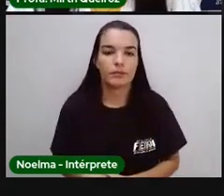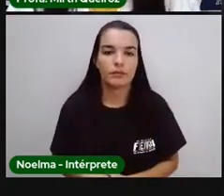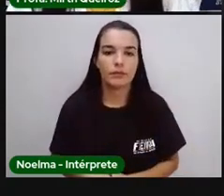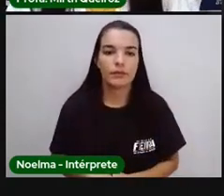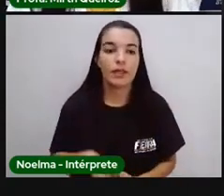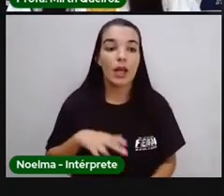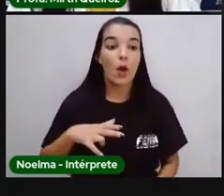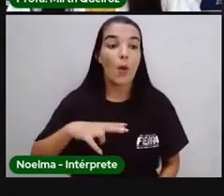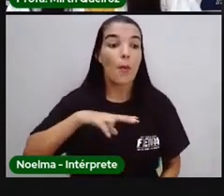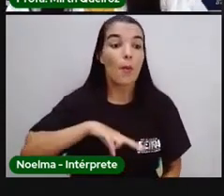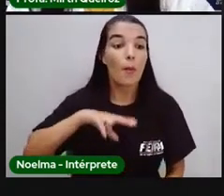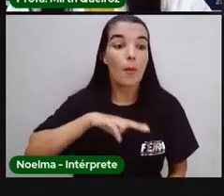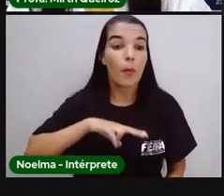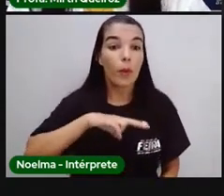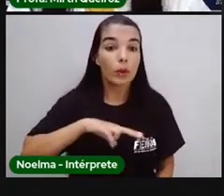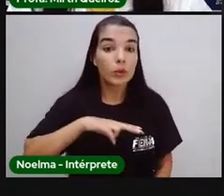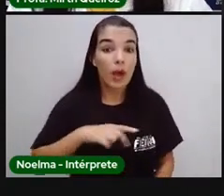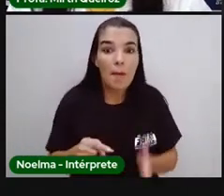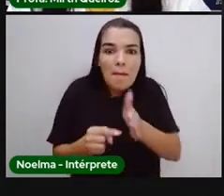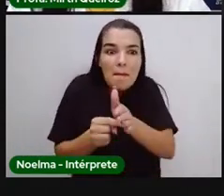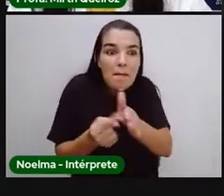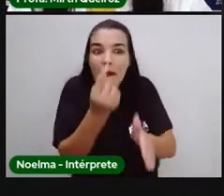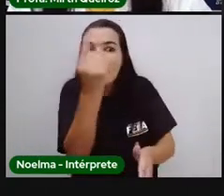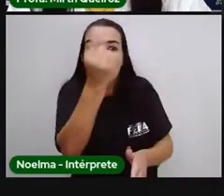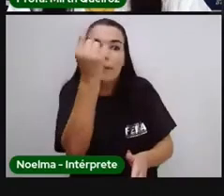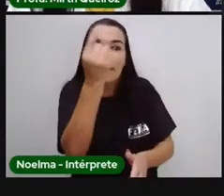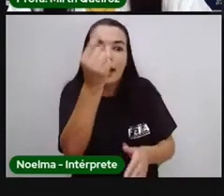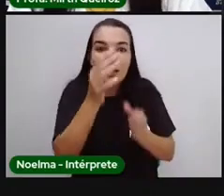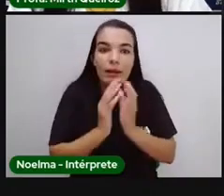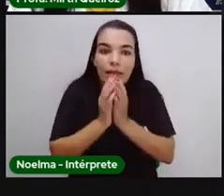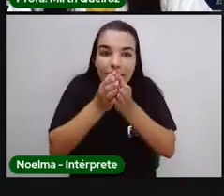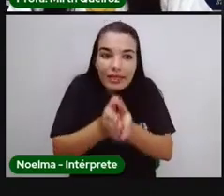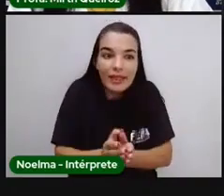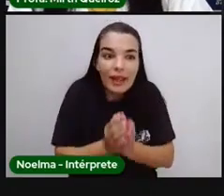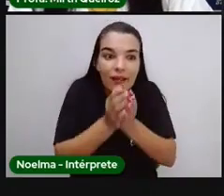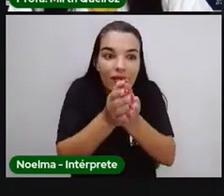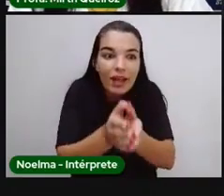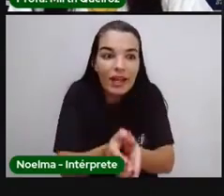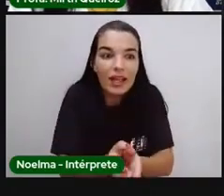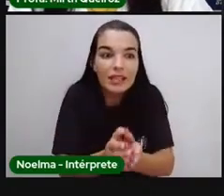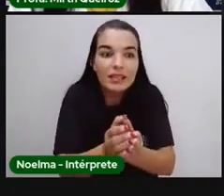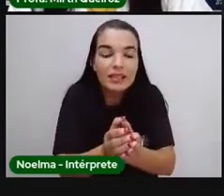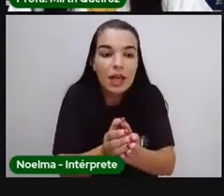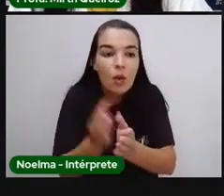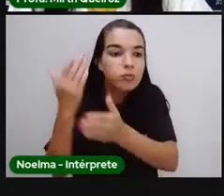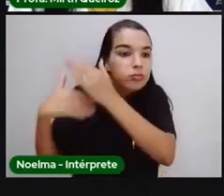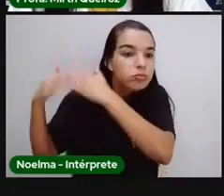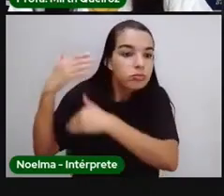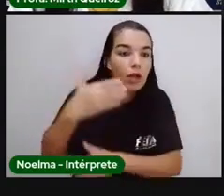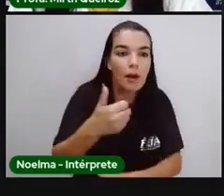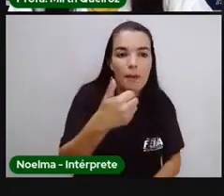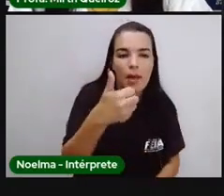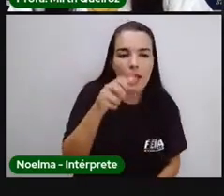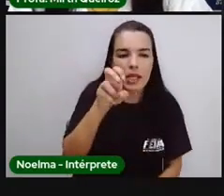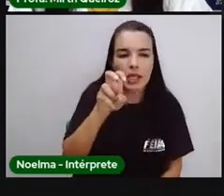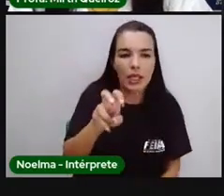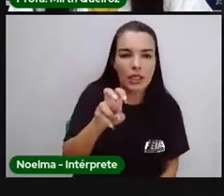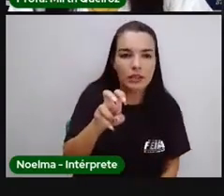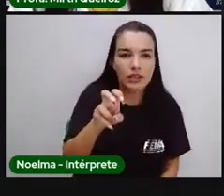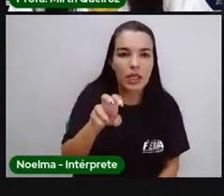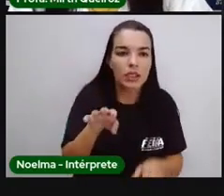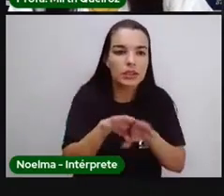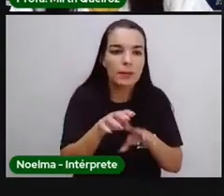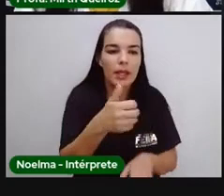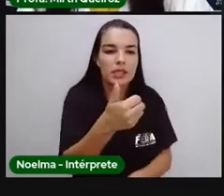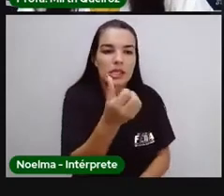Portugal foi o pioneiro nas navegações dos séculos XV e XVI, devido a uma série de condições